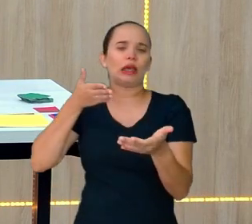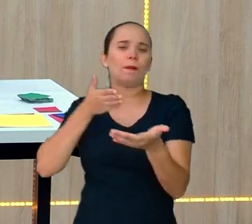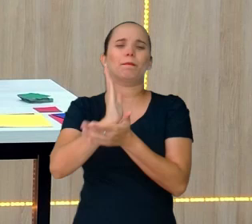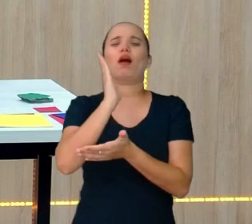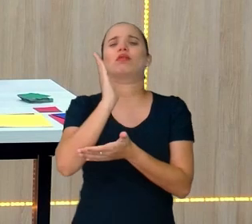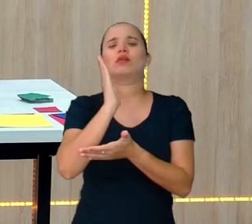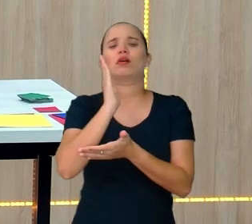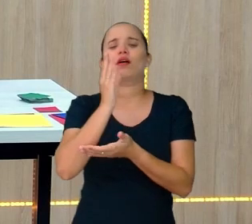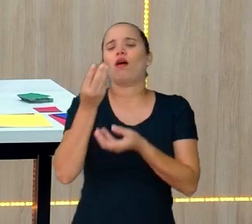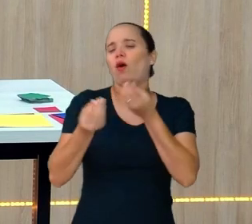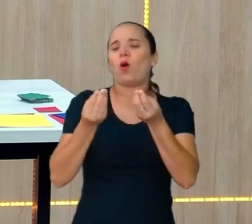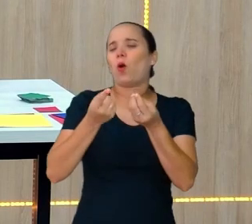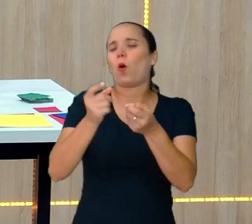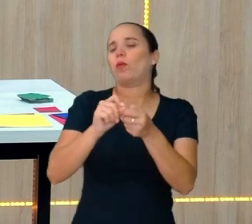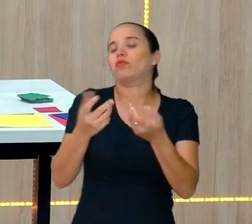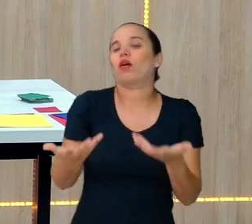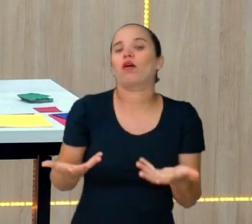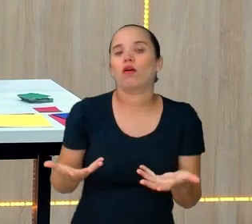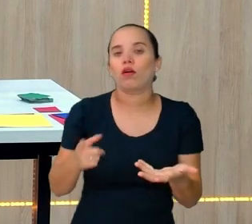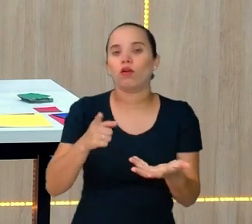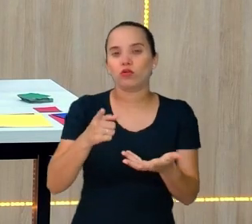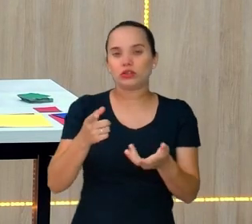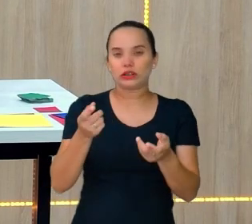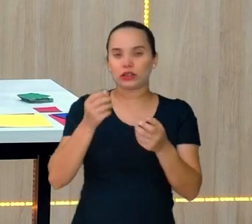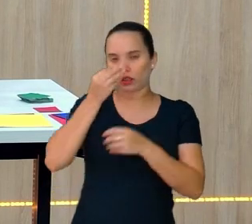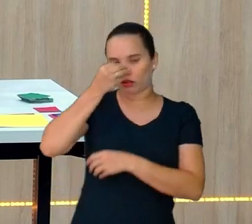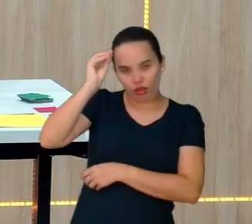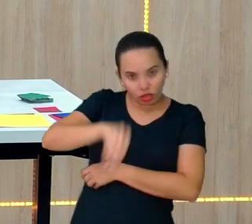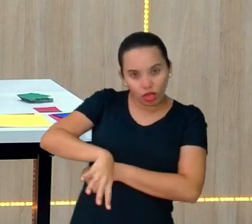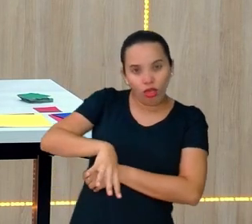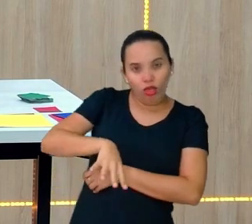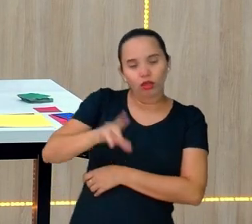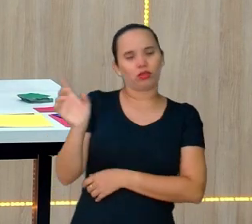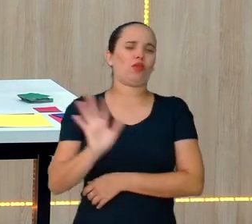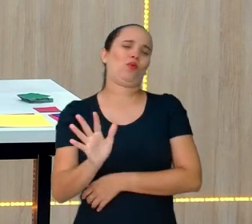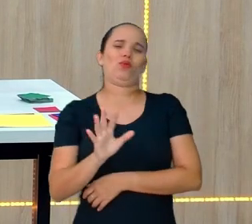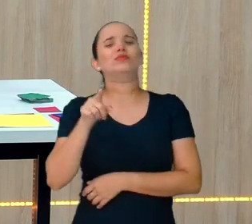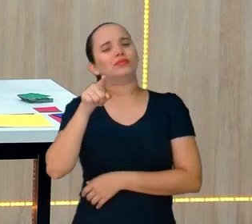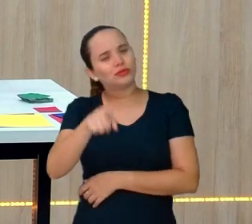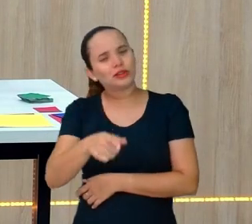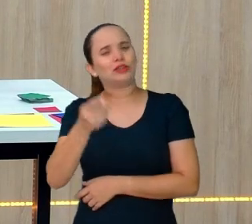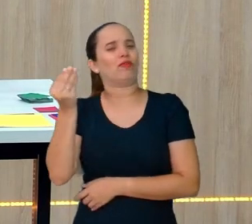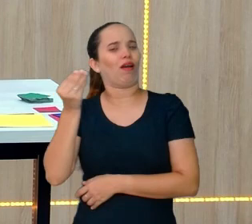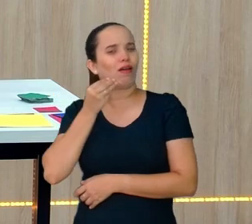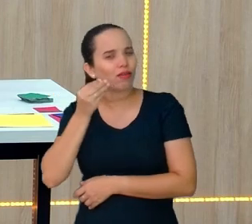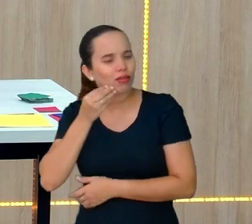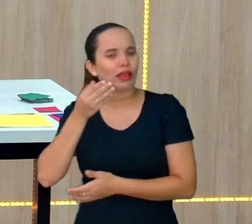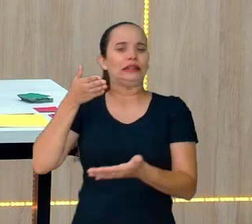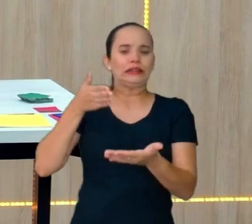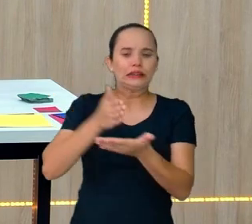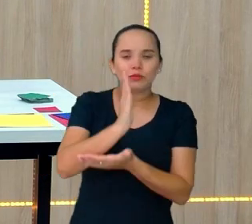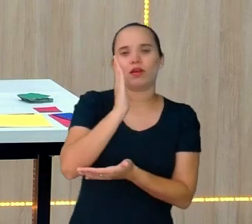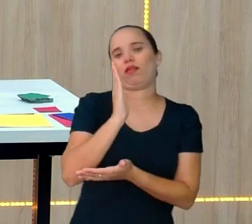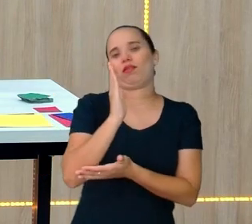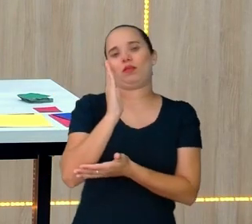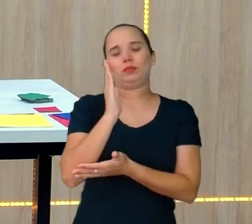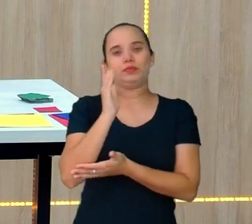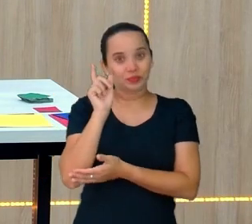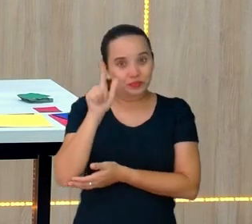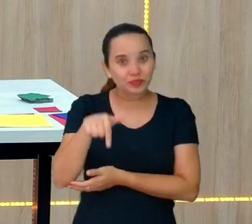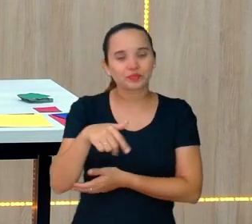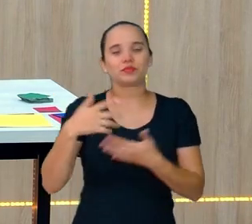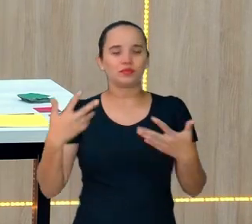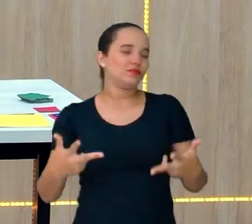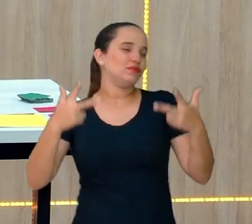tentando até passar de fase? Isso serve para a matemática. Serve perfeitamente.